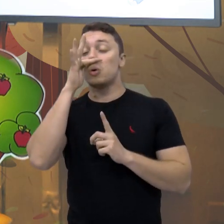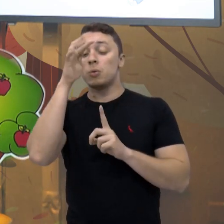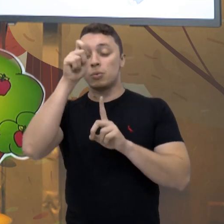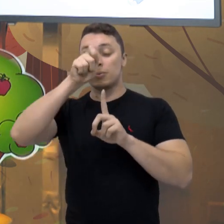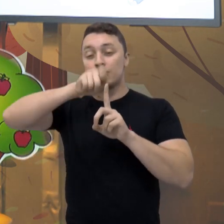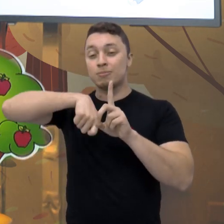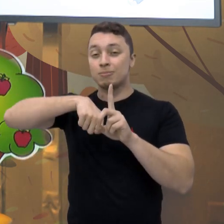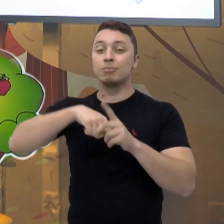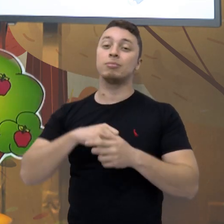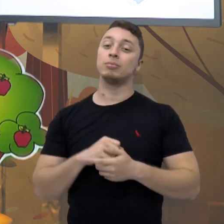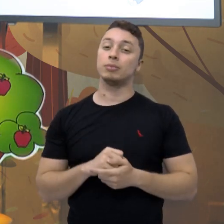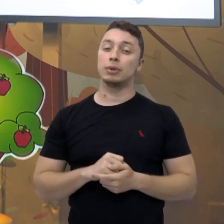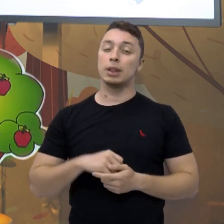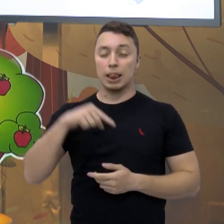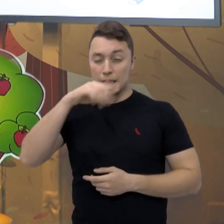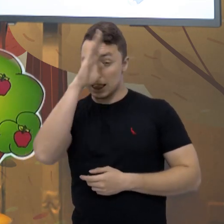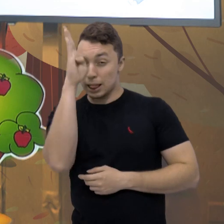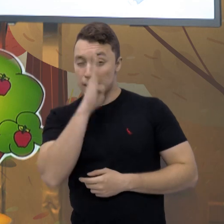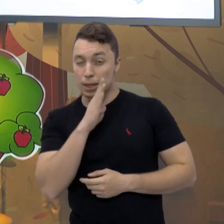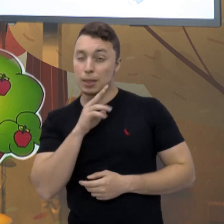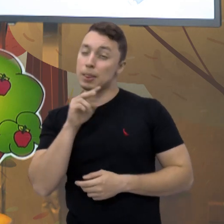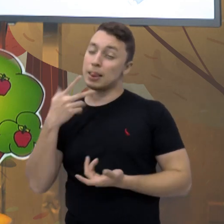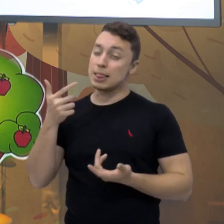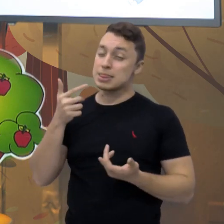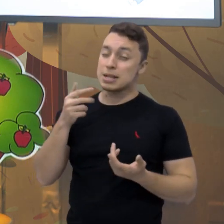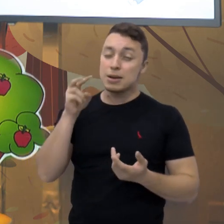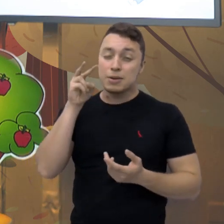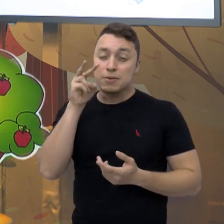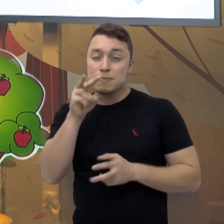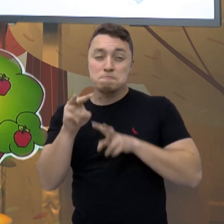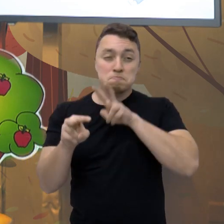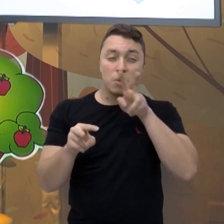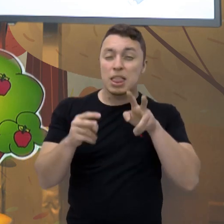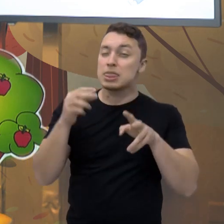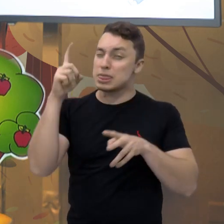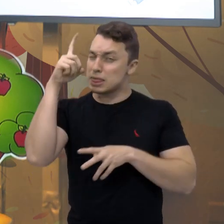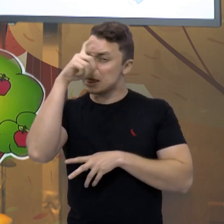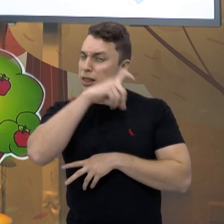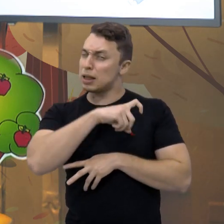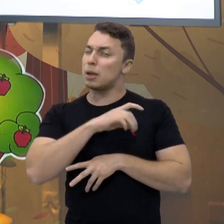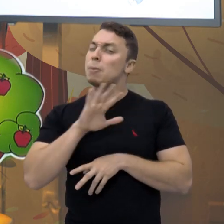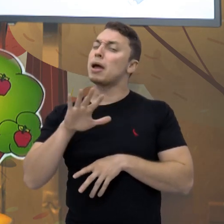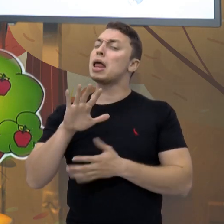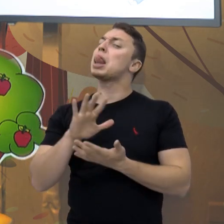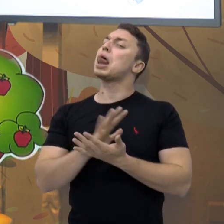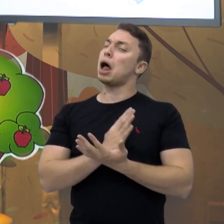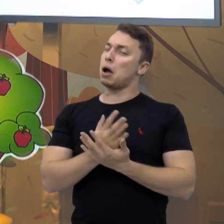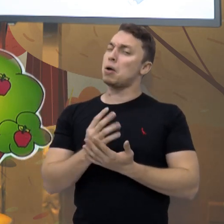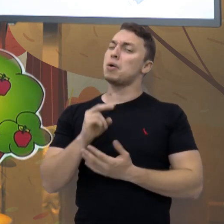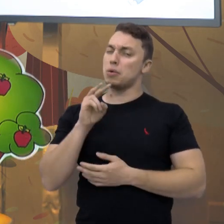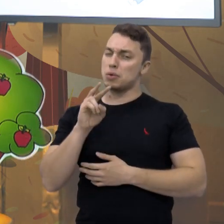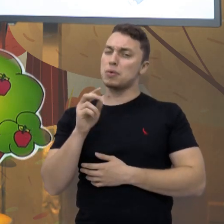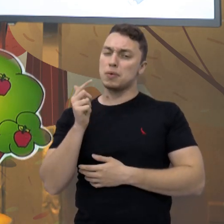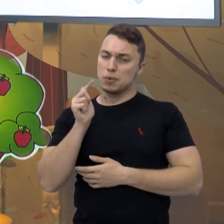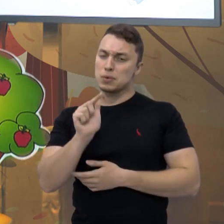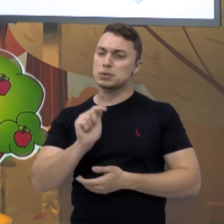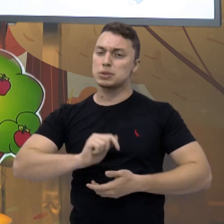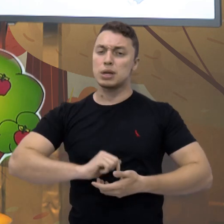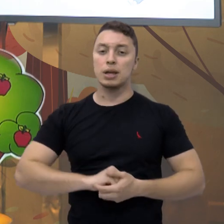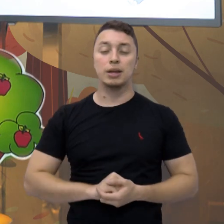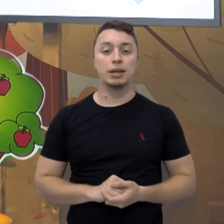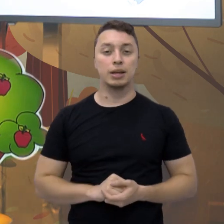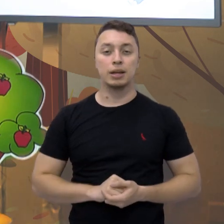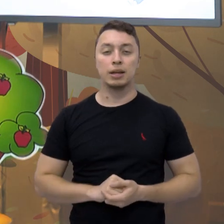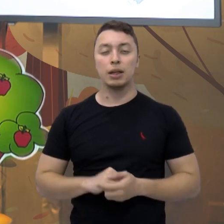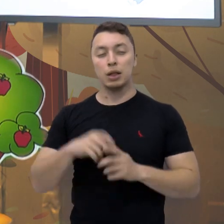Brasil a gente não tenha tanta evidência no outono, mas a gente ainda vê alguma coisa legal aqui no outono. O outono também,